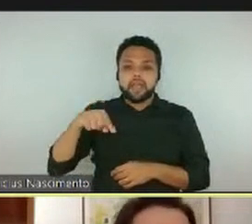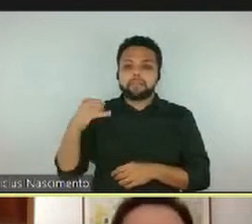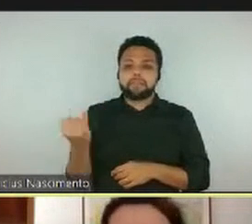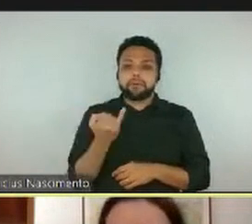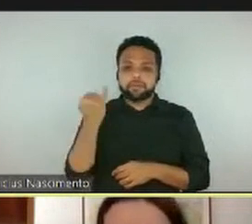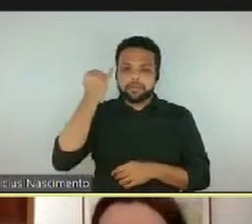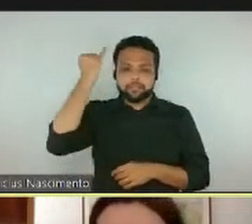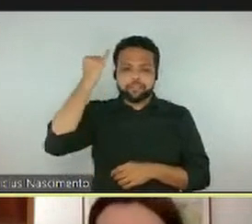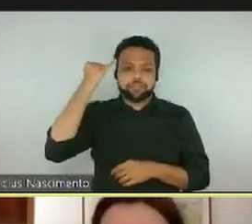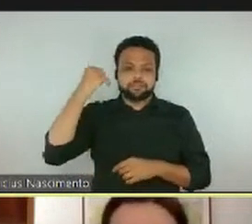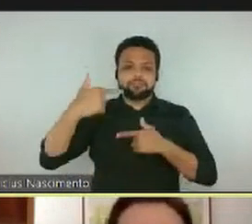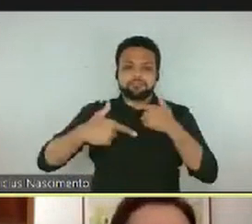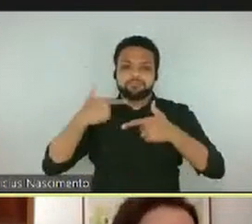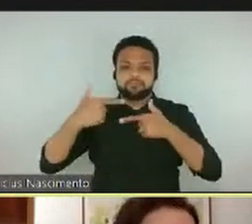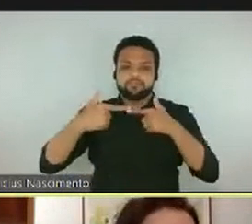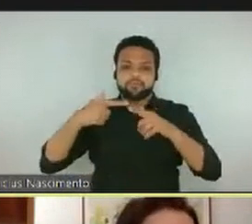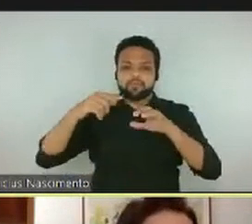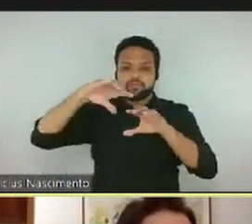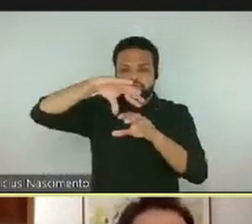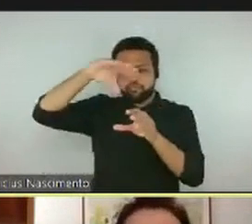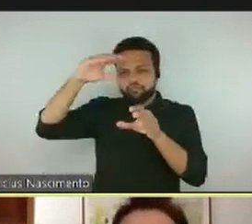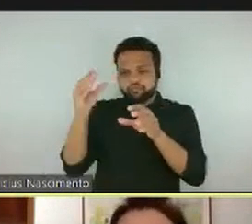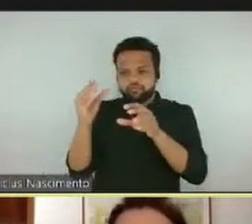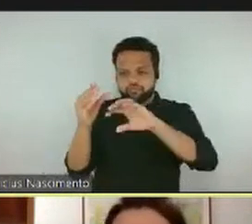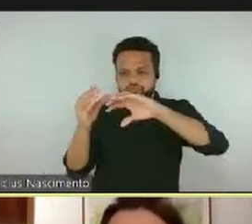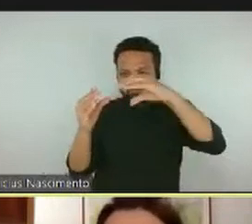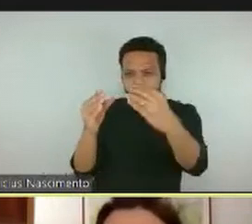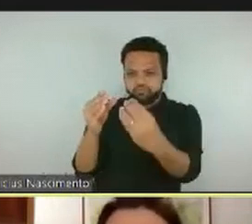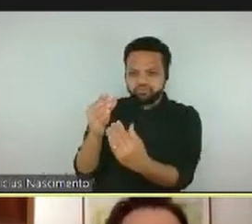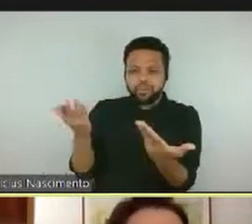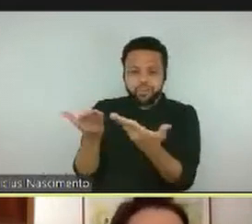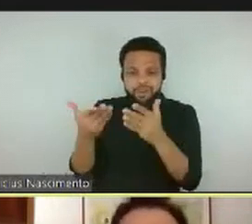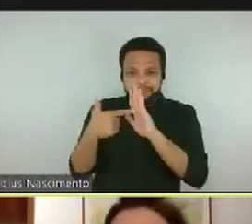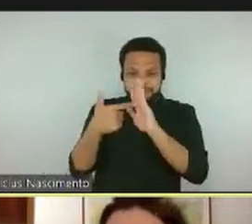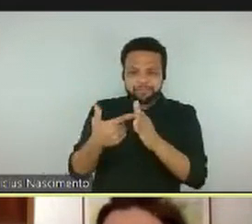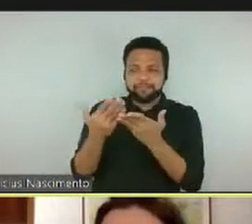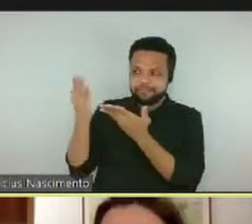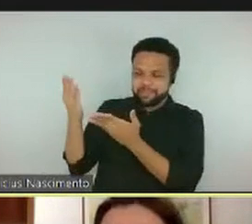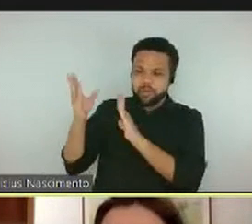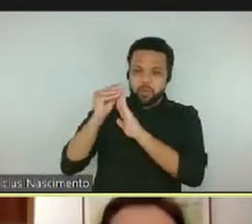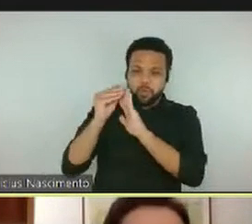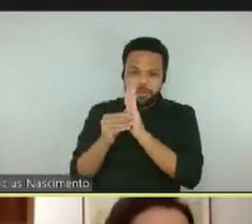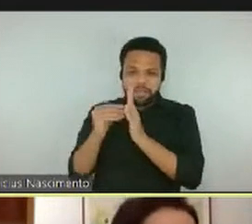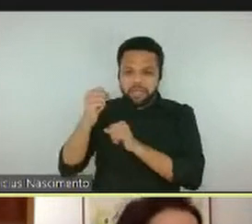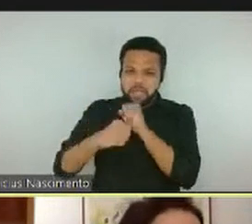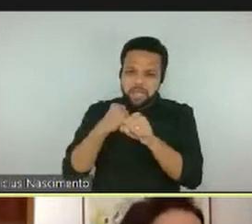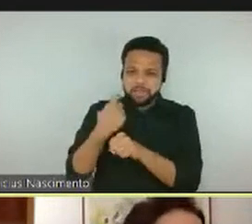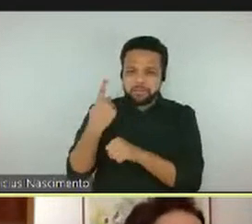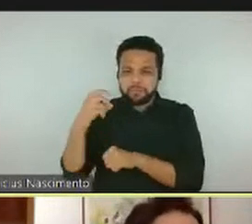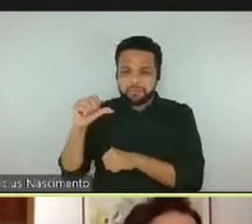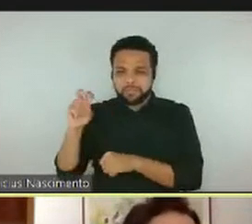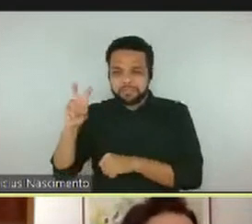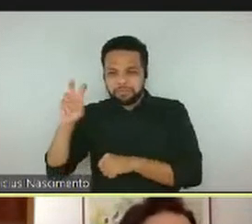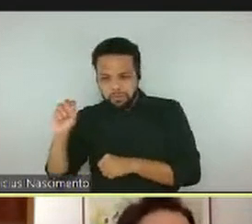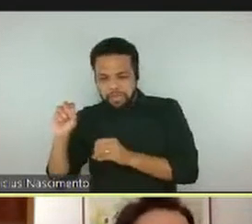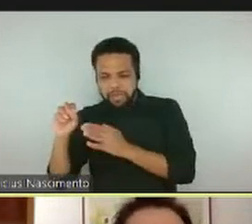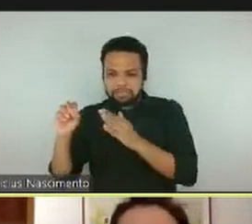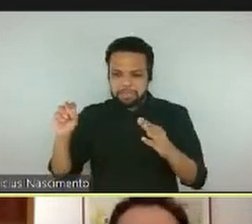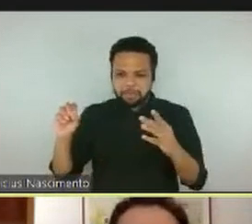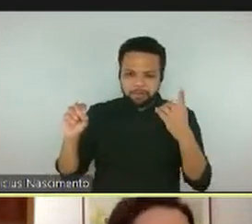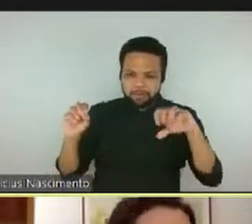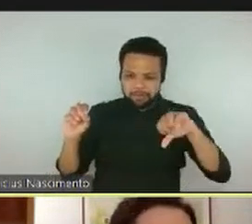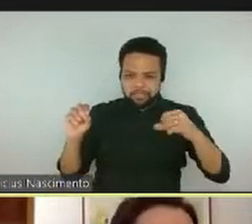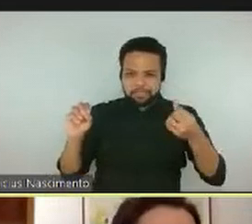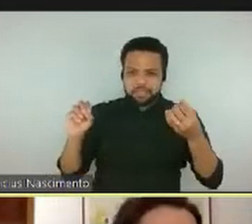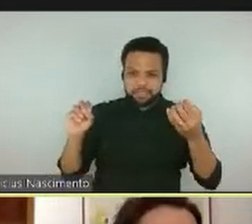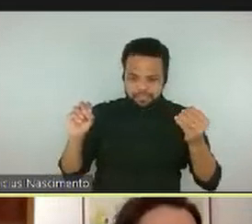nesse contexto que estamos apresentando agora, nesse conteúdo dos anos 50 e 60, a escultura